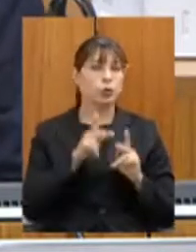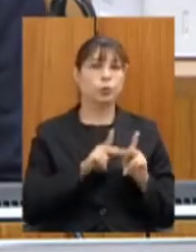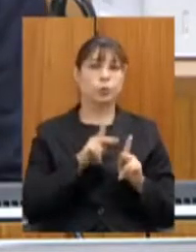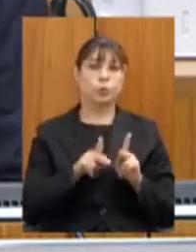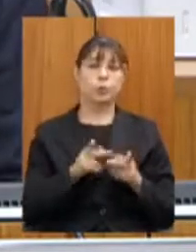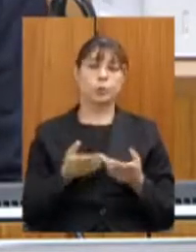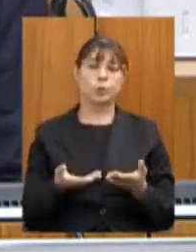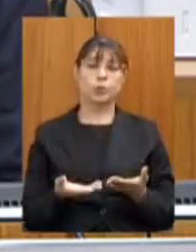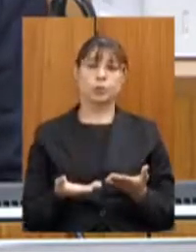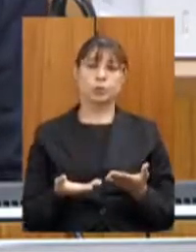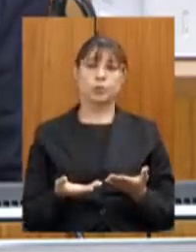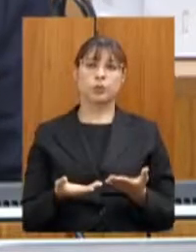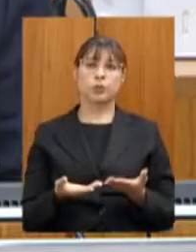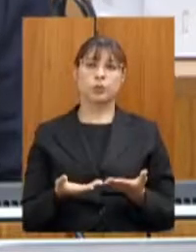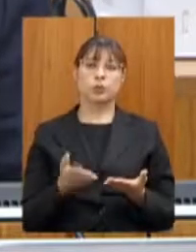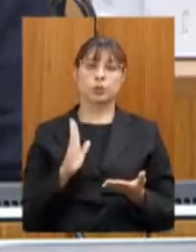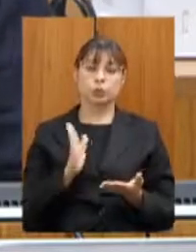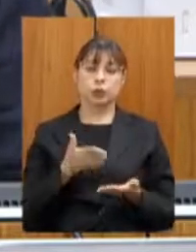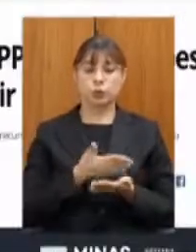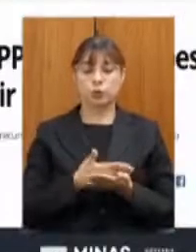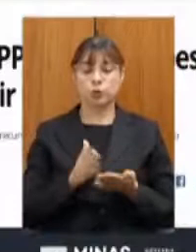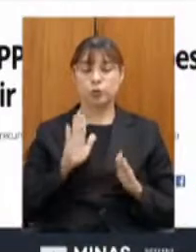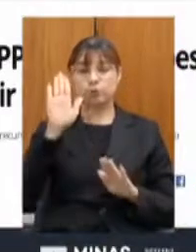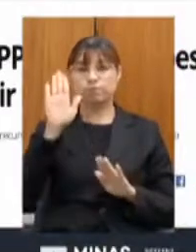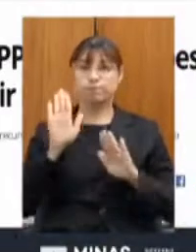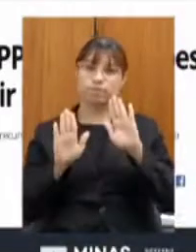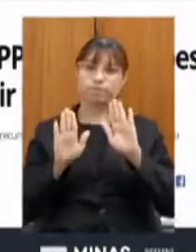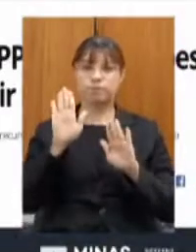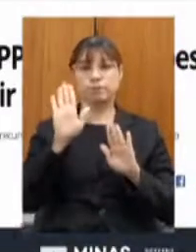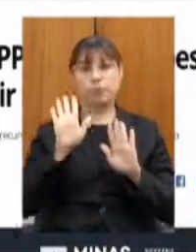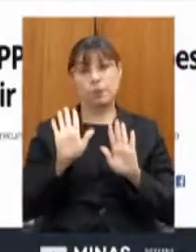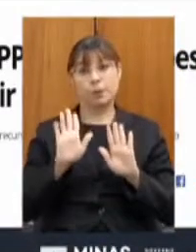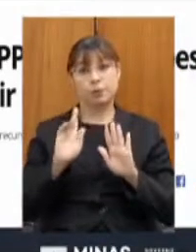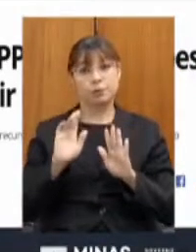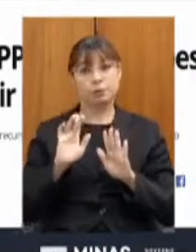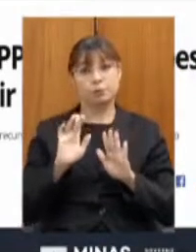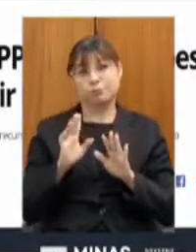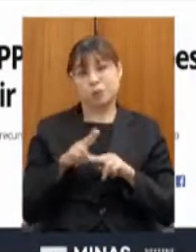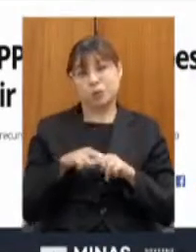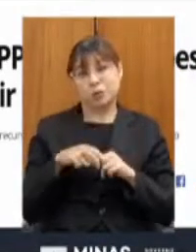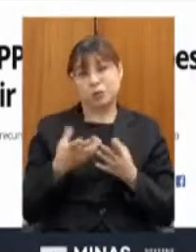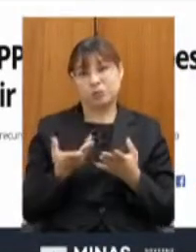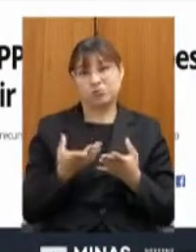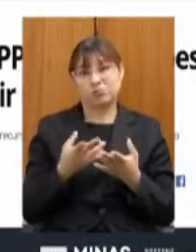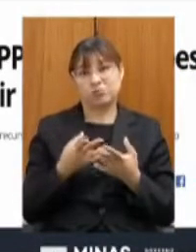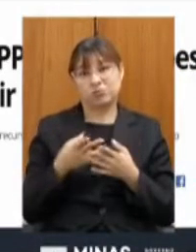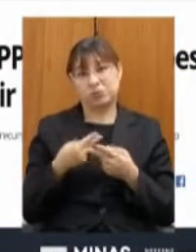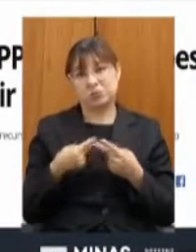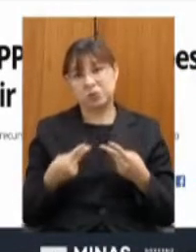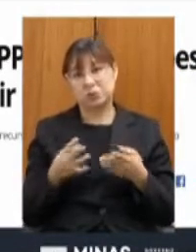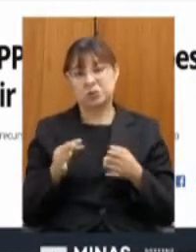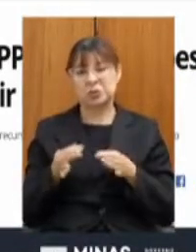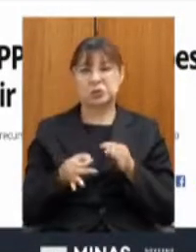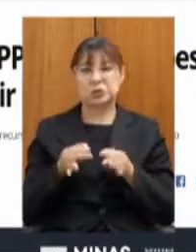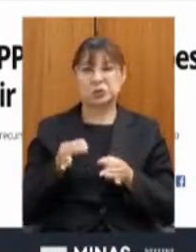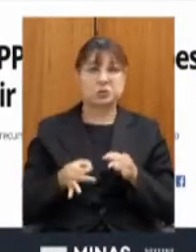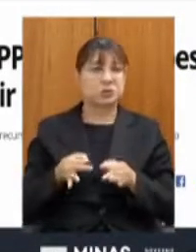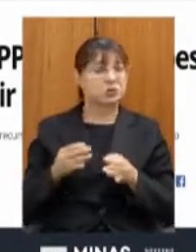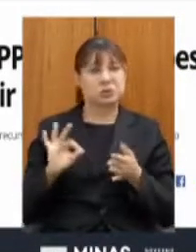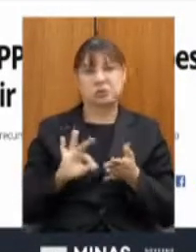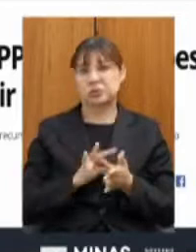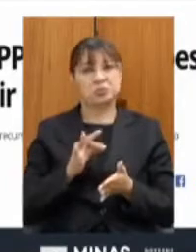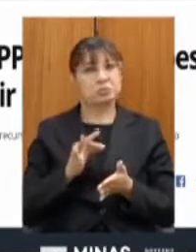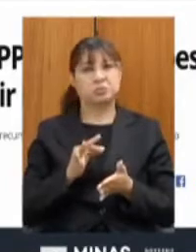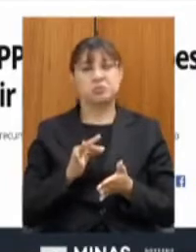Chegou a ser licitado, mas por questões jurídicas não assinadas, nos idos de 2009. Temos o programa de